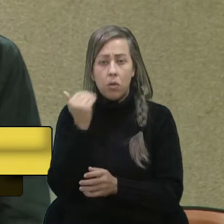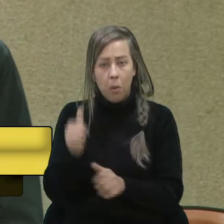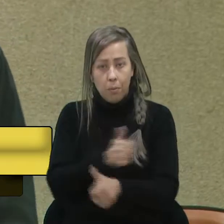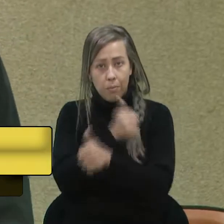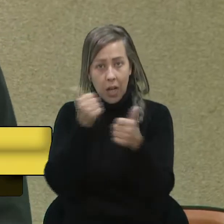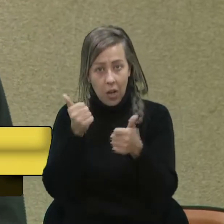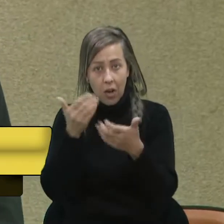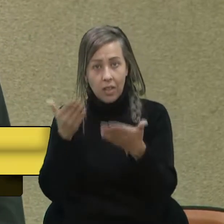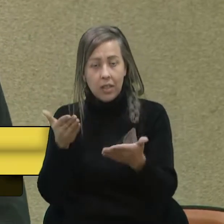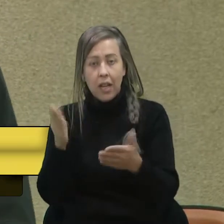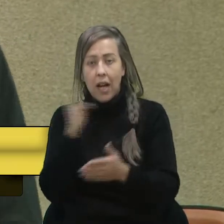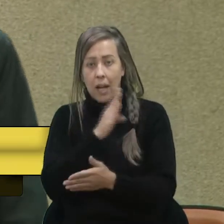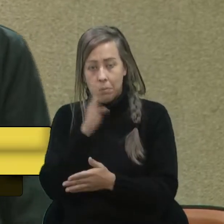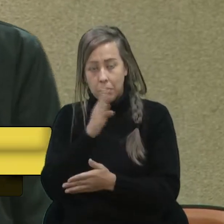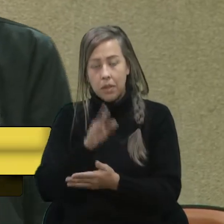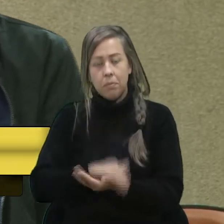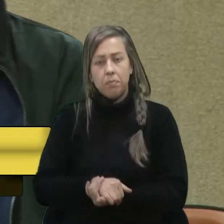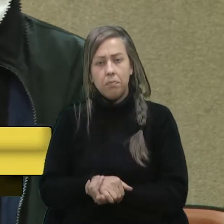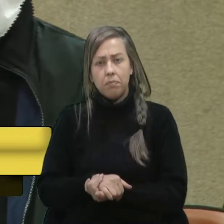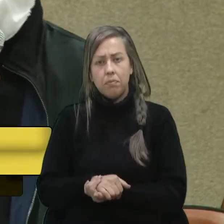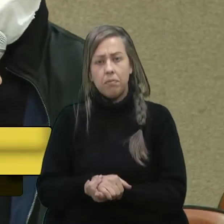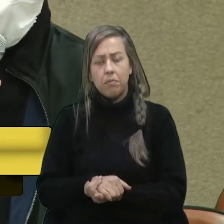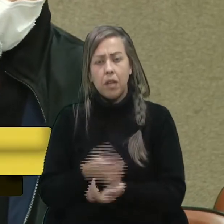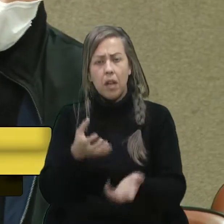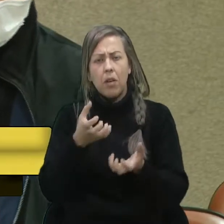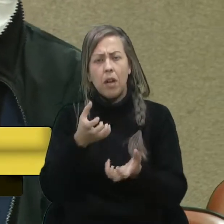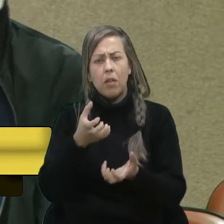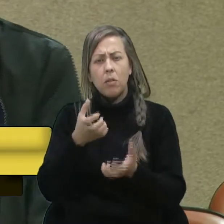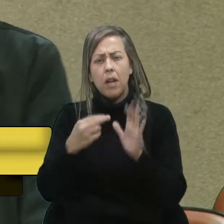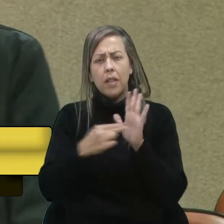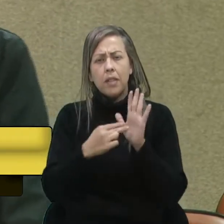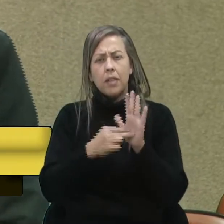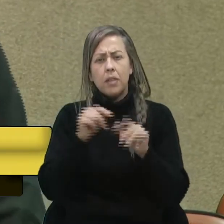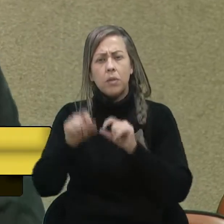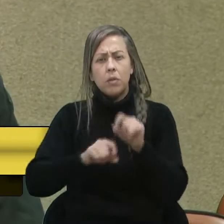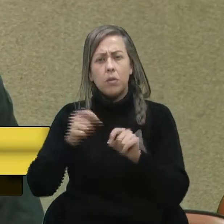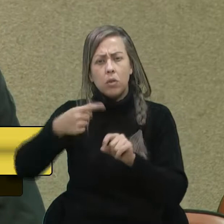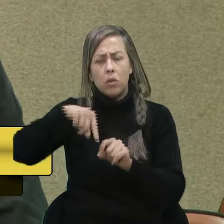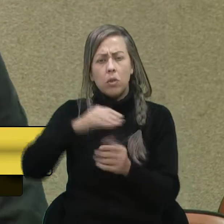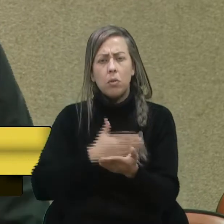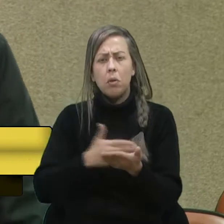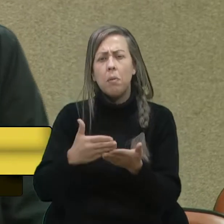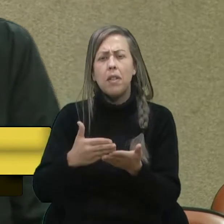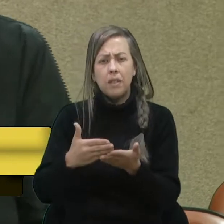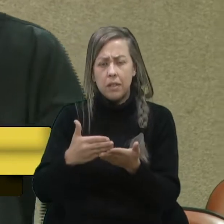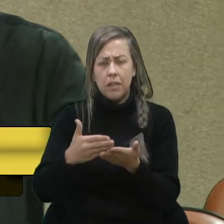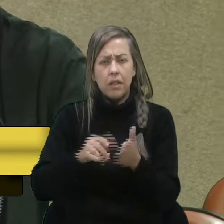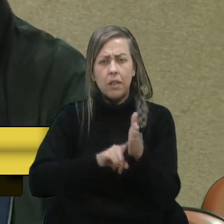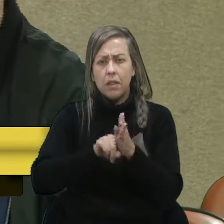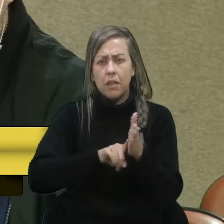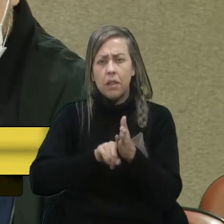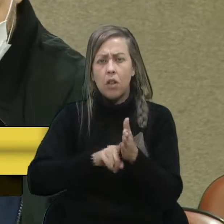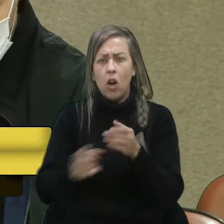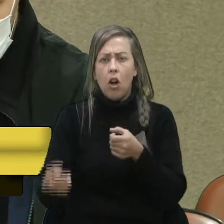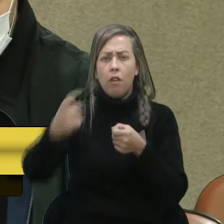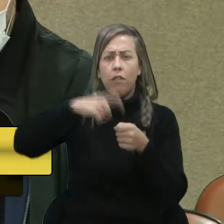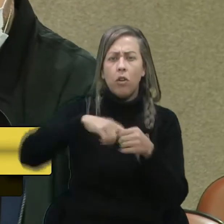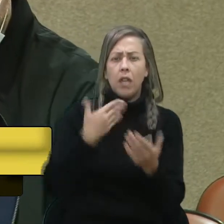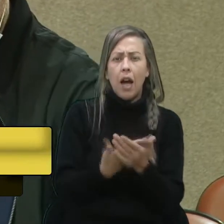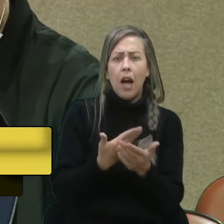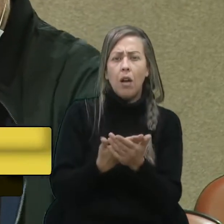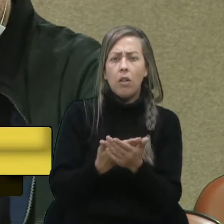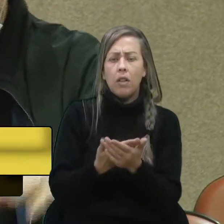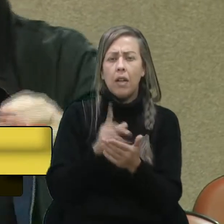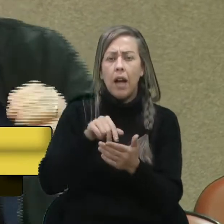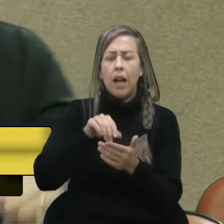rápida. Eu queria só chamar a atenção para que a gente não comece a questionar o Volta às Aulas como sendo centro